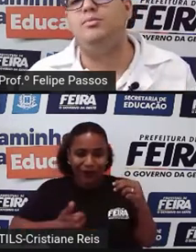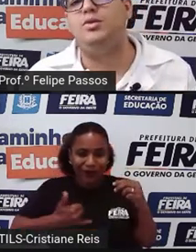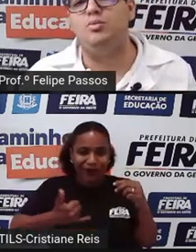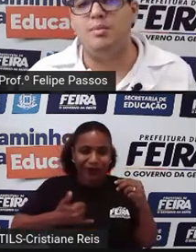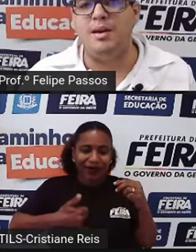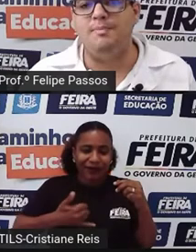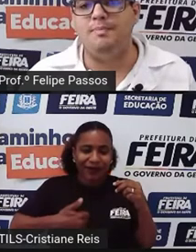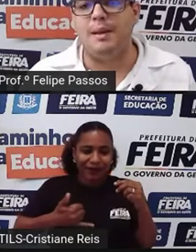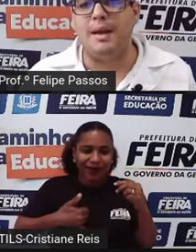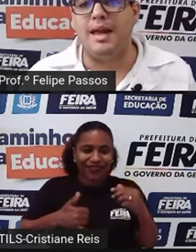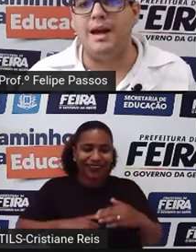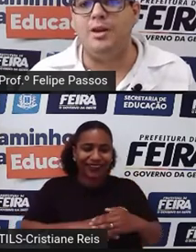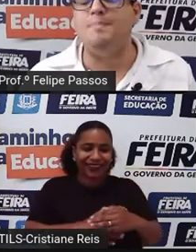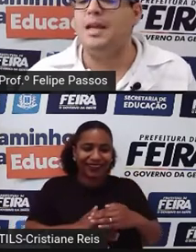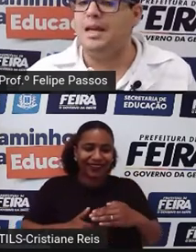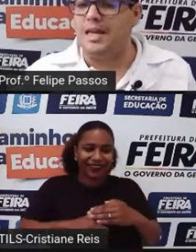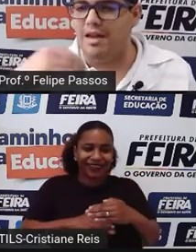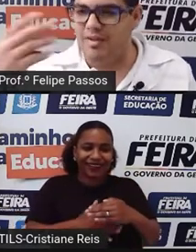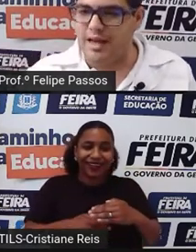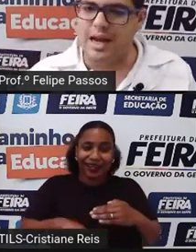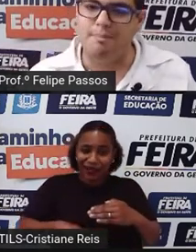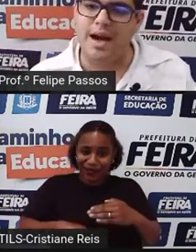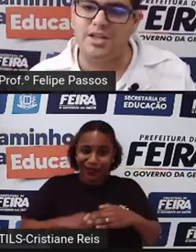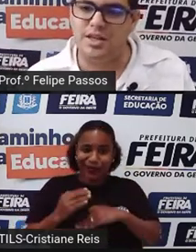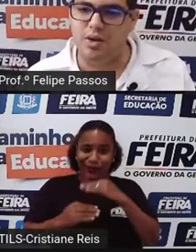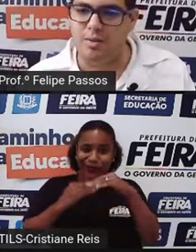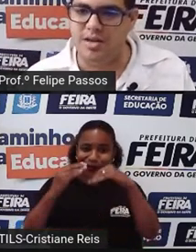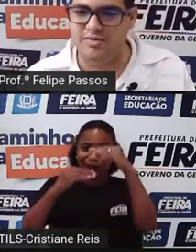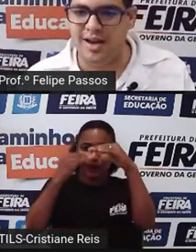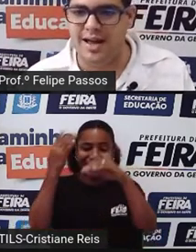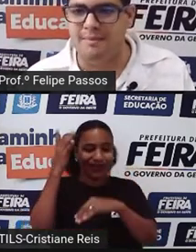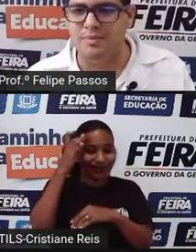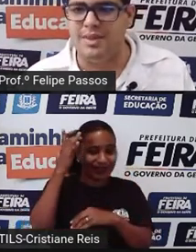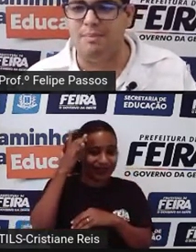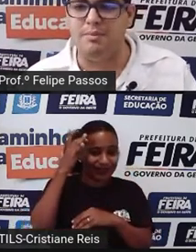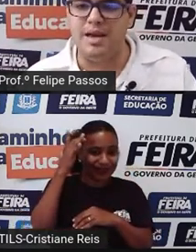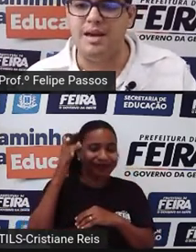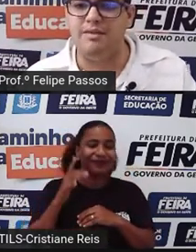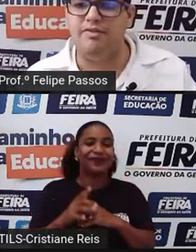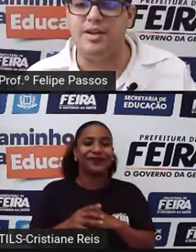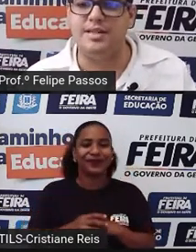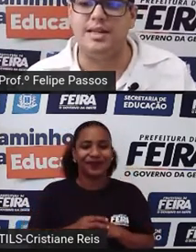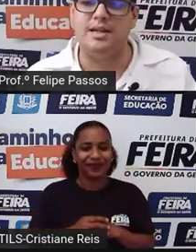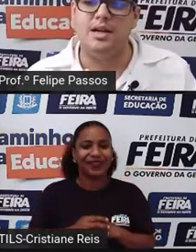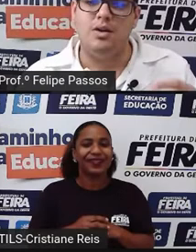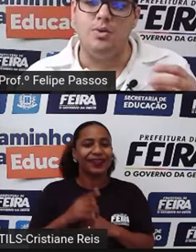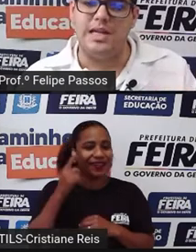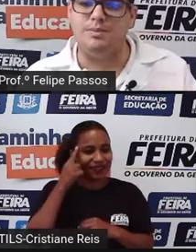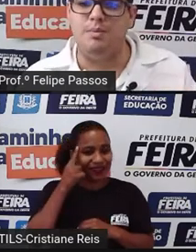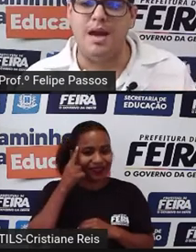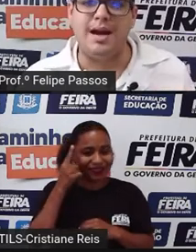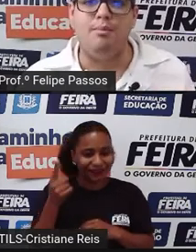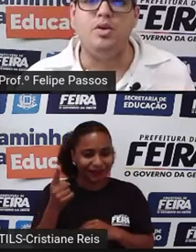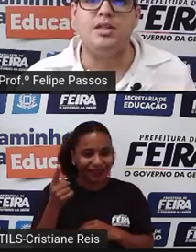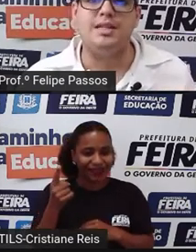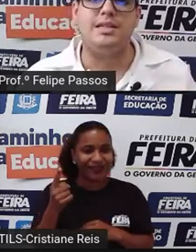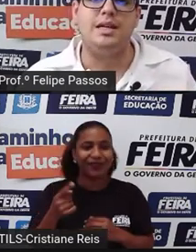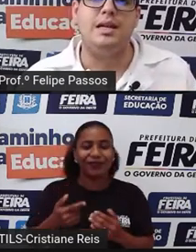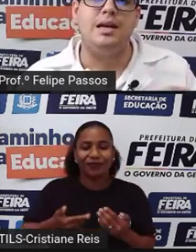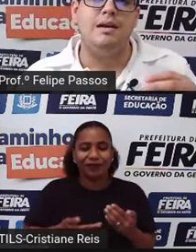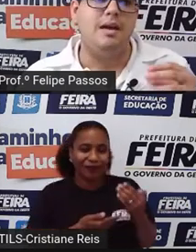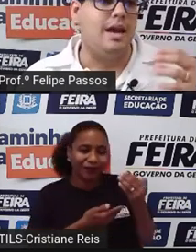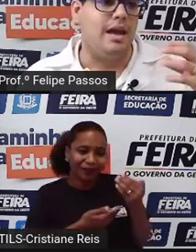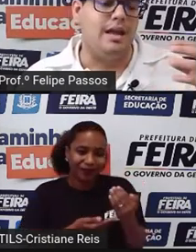desenvolvimento do bebê. Bem legal, né? E aí vem aquela parte que eu acabei de falar, da primeira infância, onde esse bebê acabou de